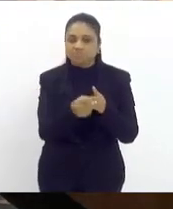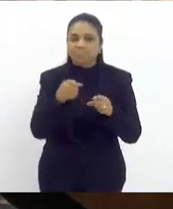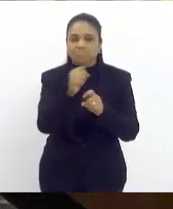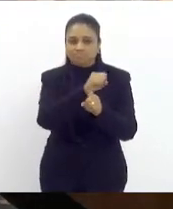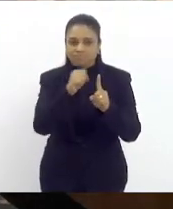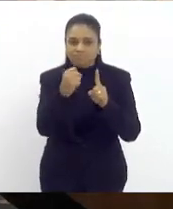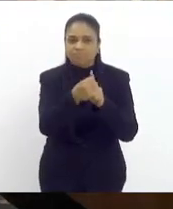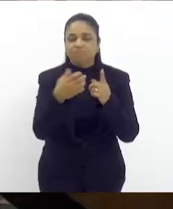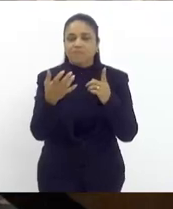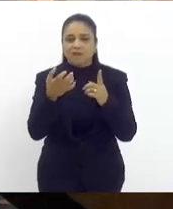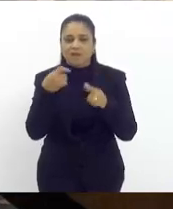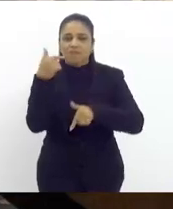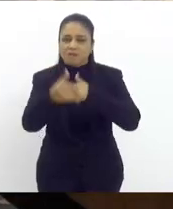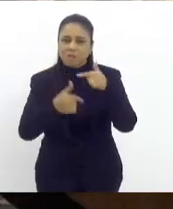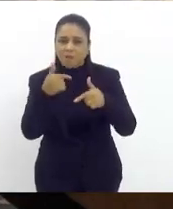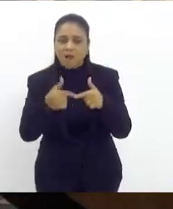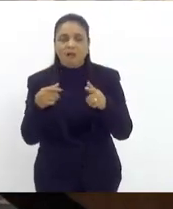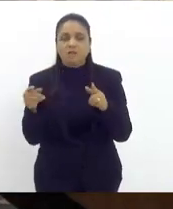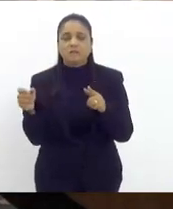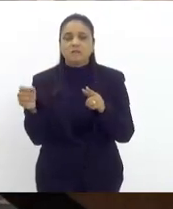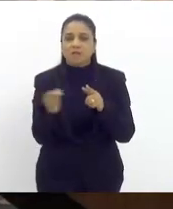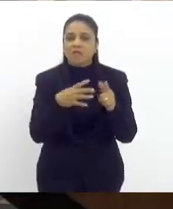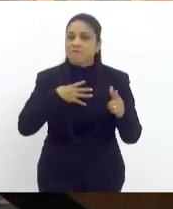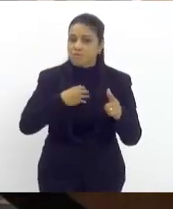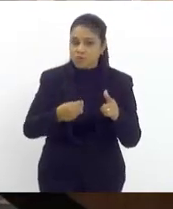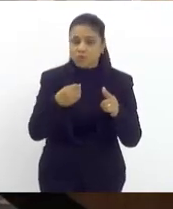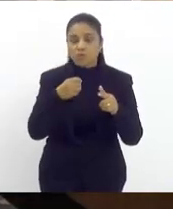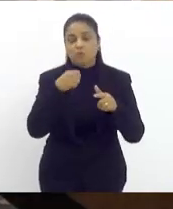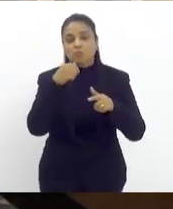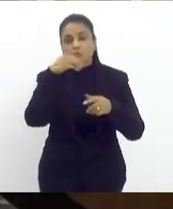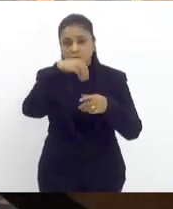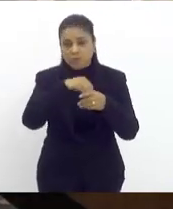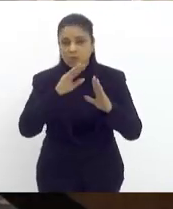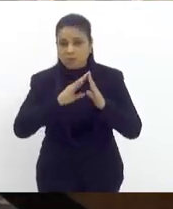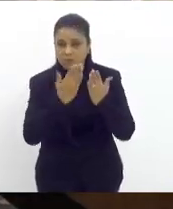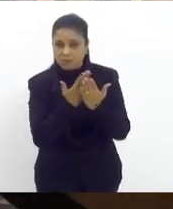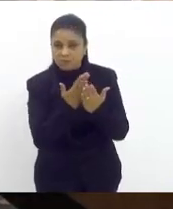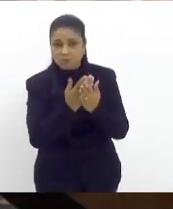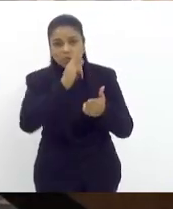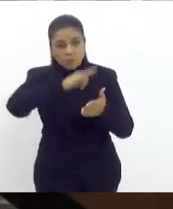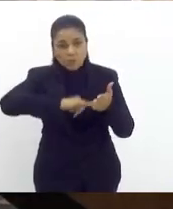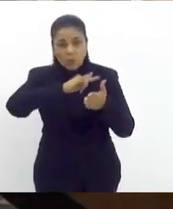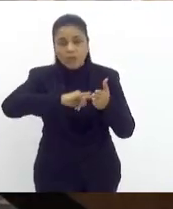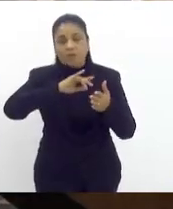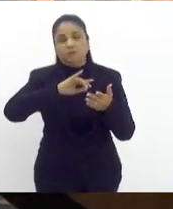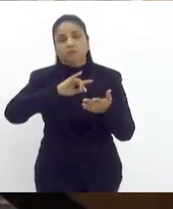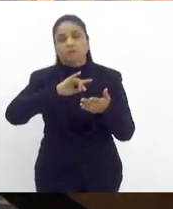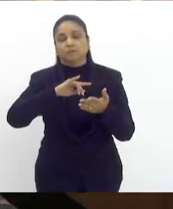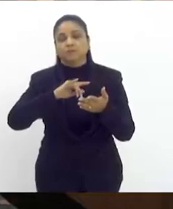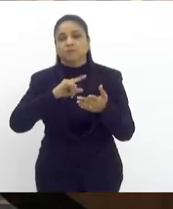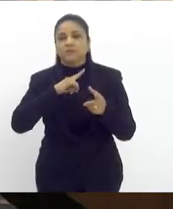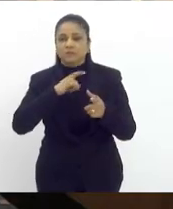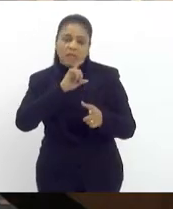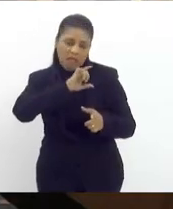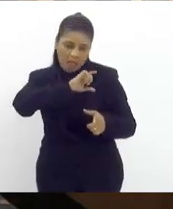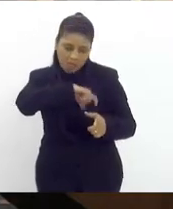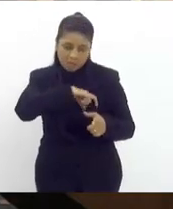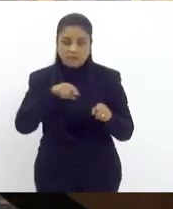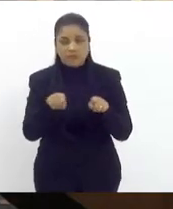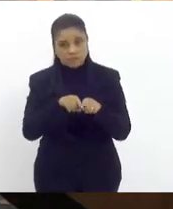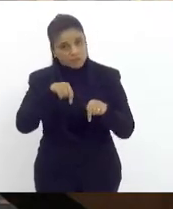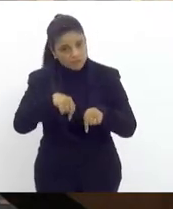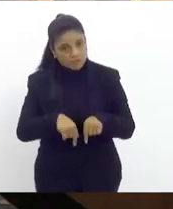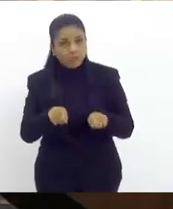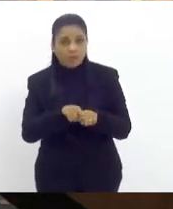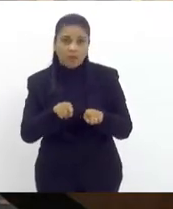que querem os filhos na escola que querem os seus documentos traduzidos então se tem habilitação quer ter habilitação aqui